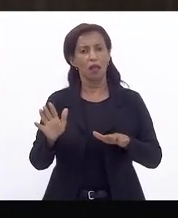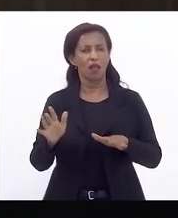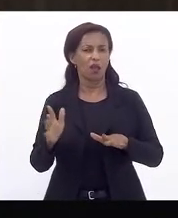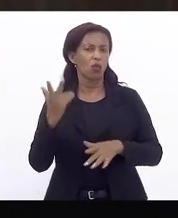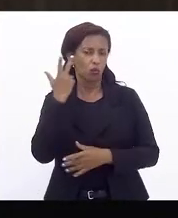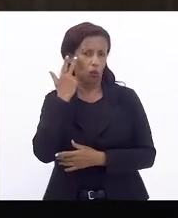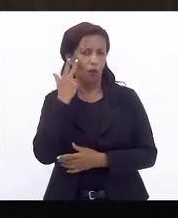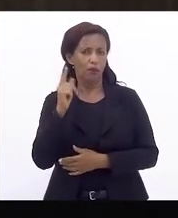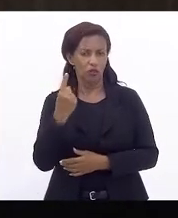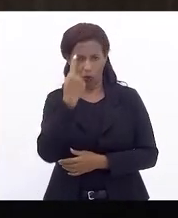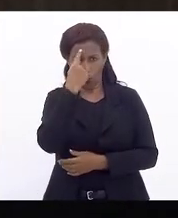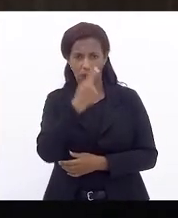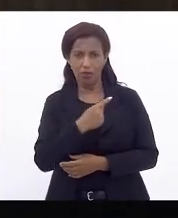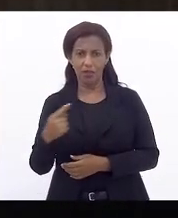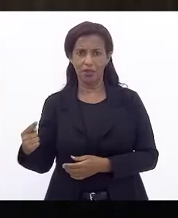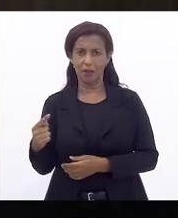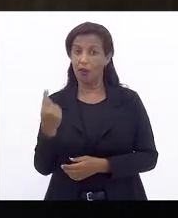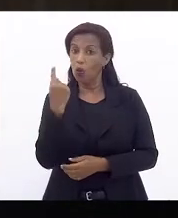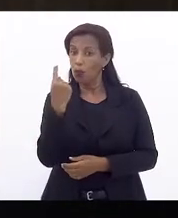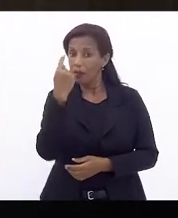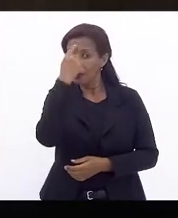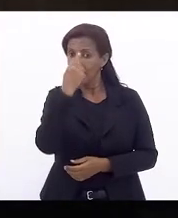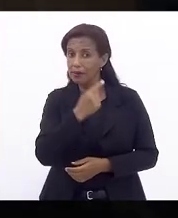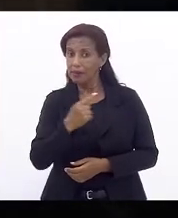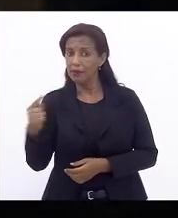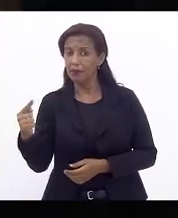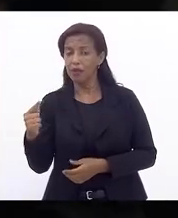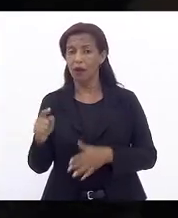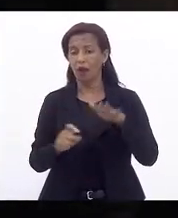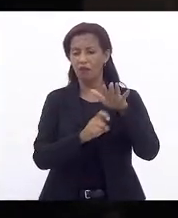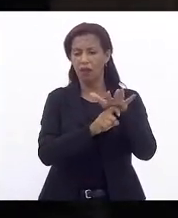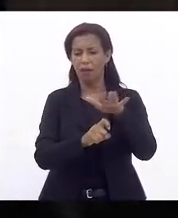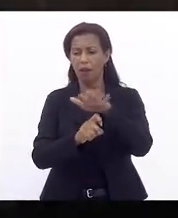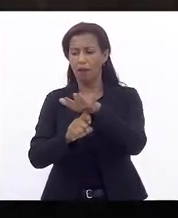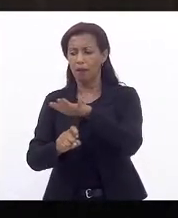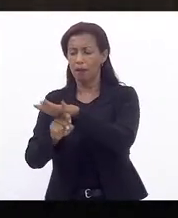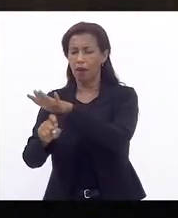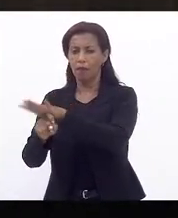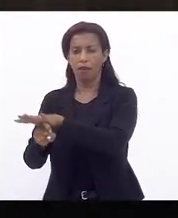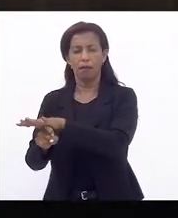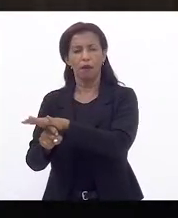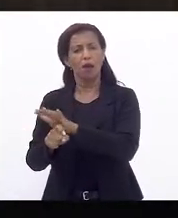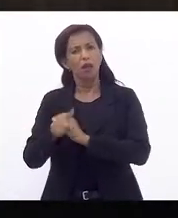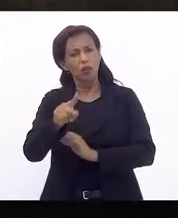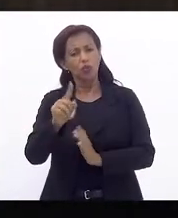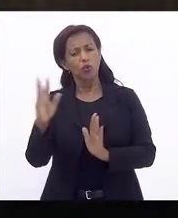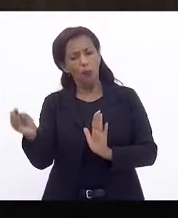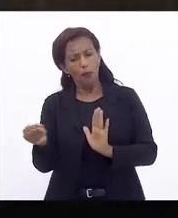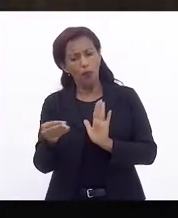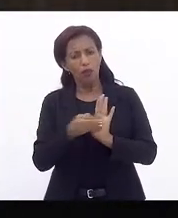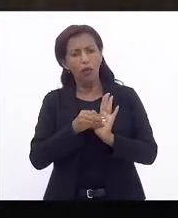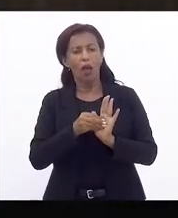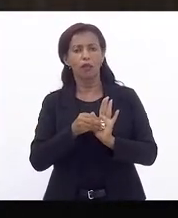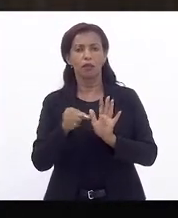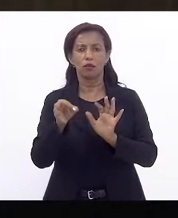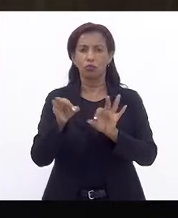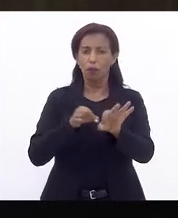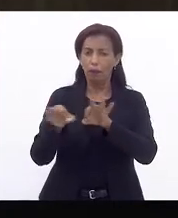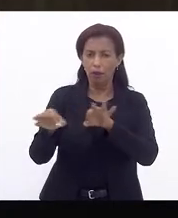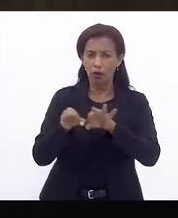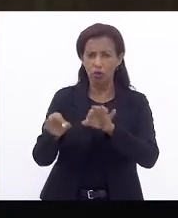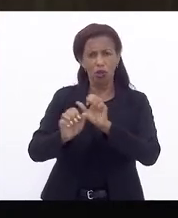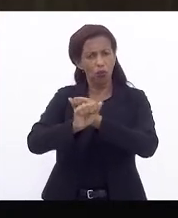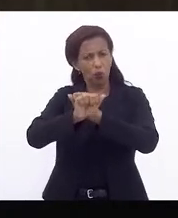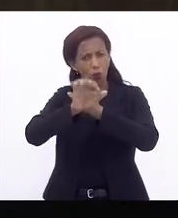semana, correto? Apenas uma semana. Então, que o senhor deixasse claro no seu projeto, se tem mais claro possível